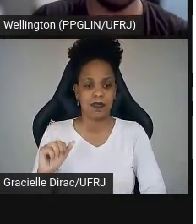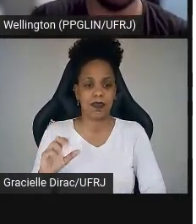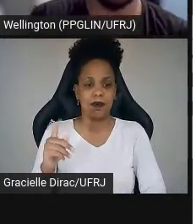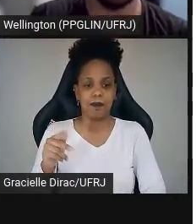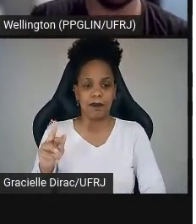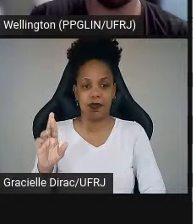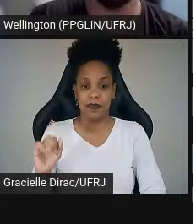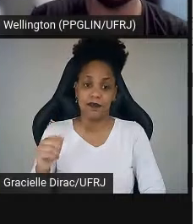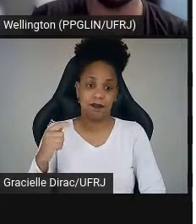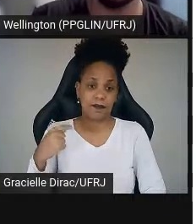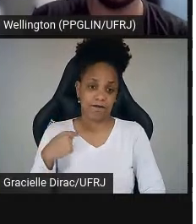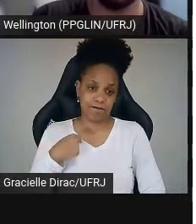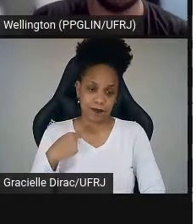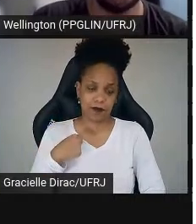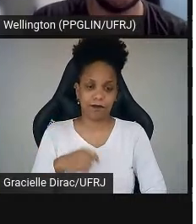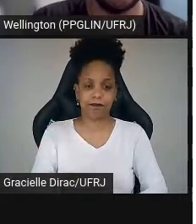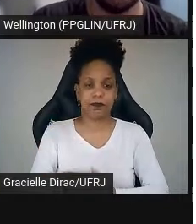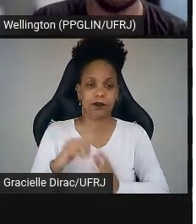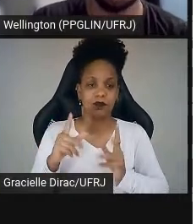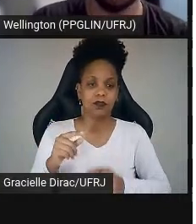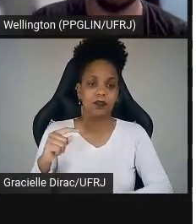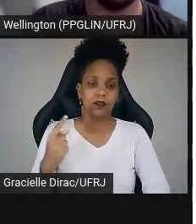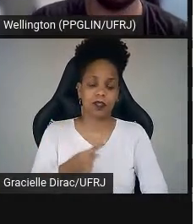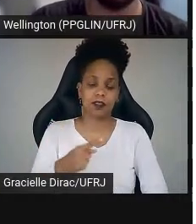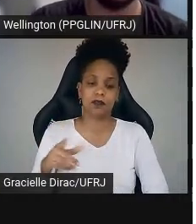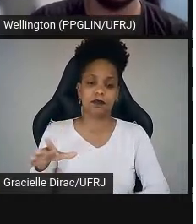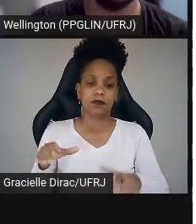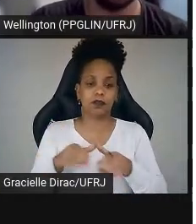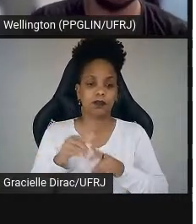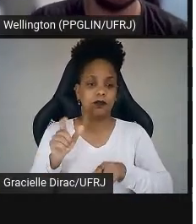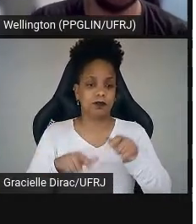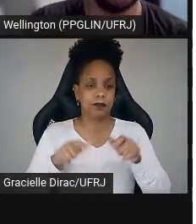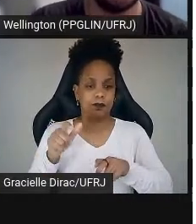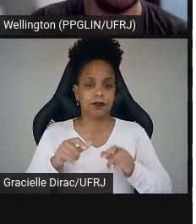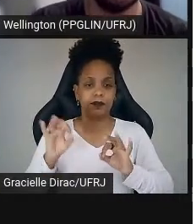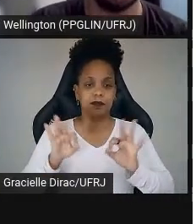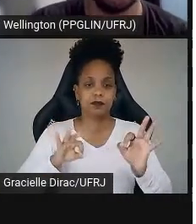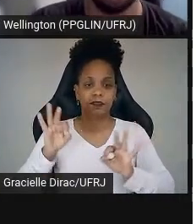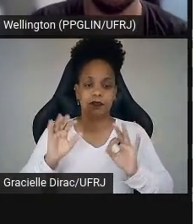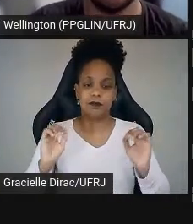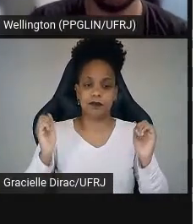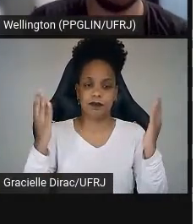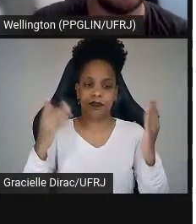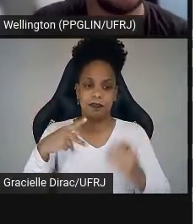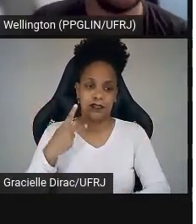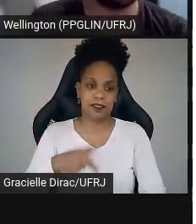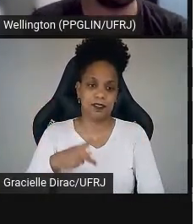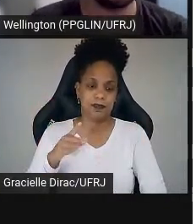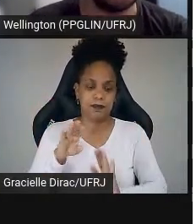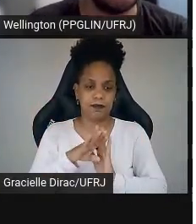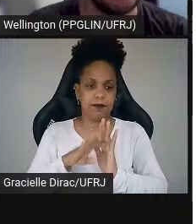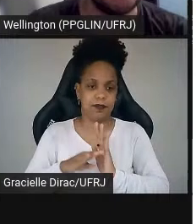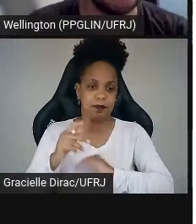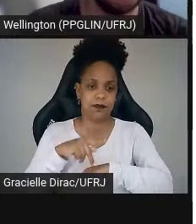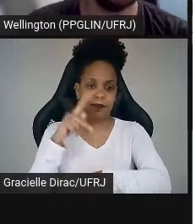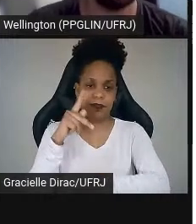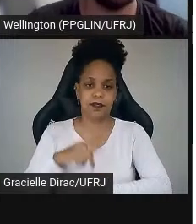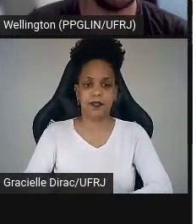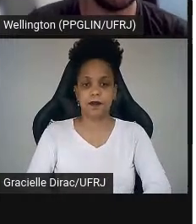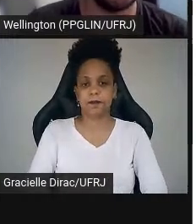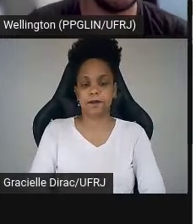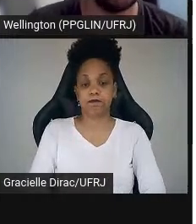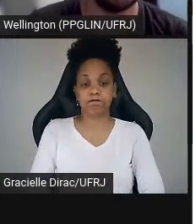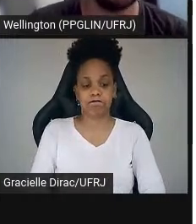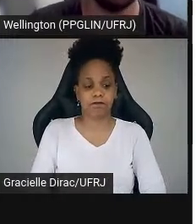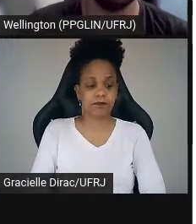eu. Todos nós somos membros da comissão permanente de organização de eventos aqui do nosso programa. E aí, o que a gente